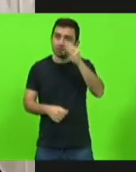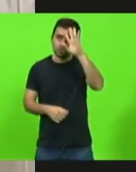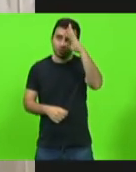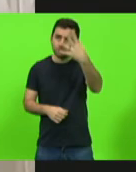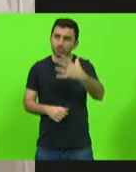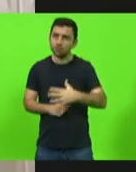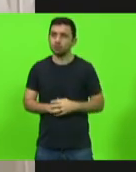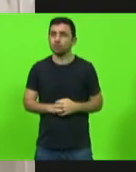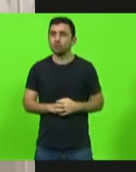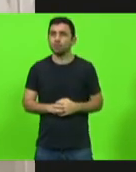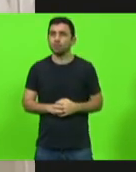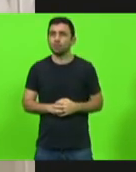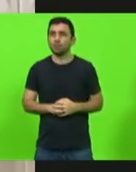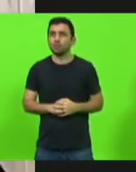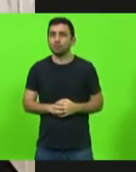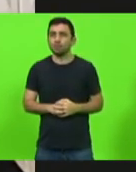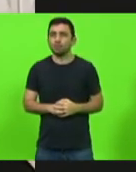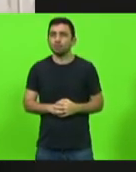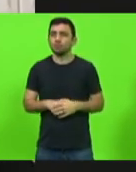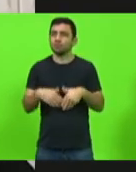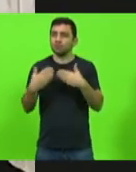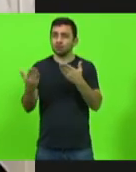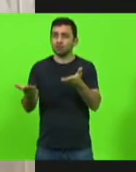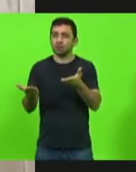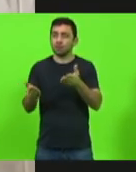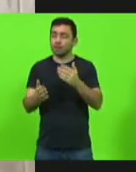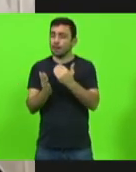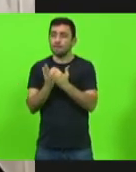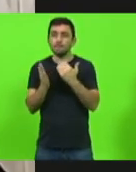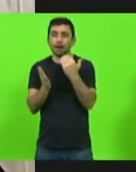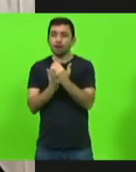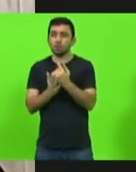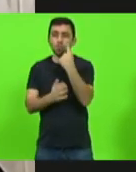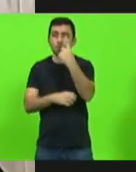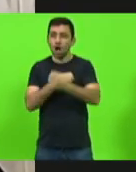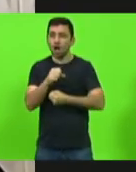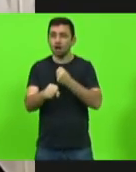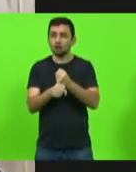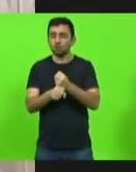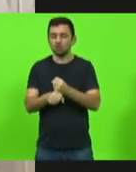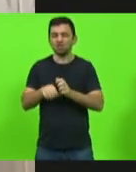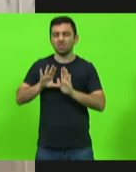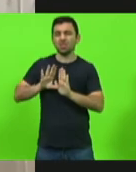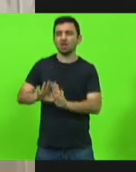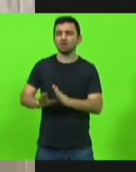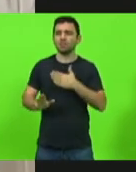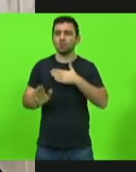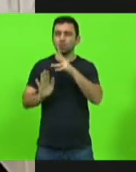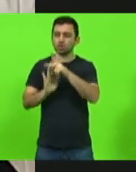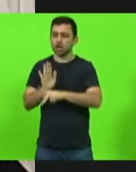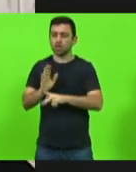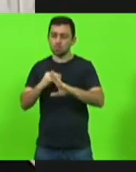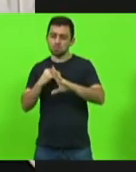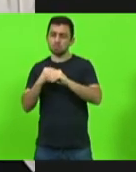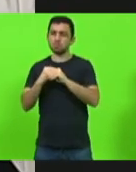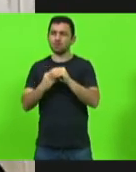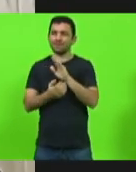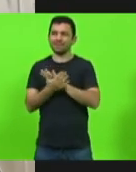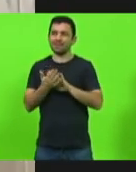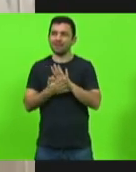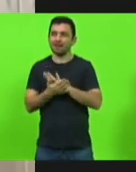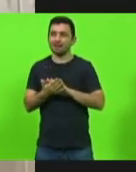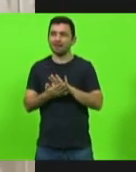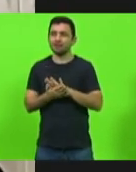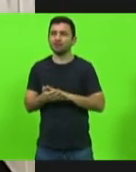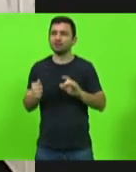acontece é que o sujeito passou mais de um ano sentado em cima do meu projeto, não acrescentou absolutamente nada de útil que eu pudesse